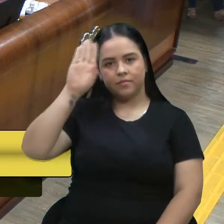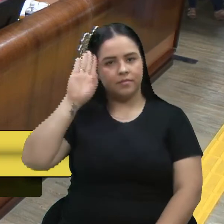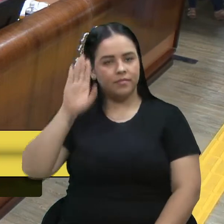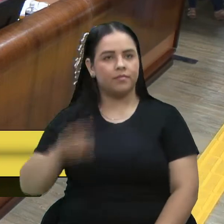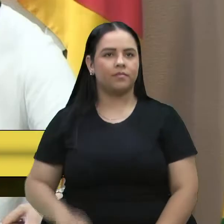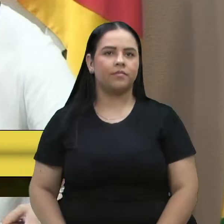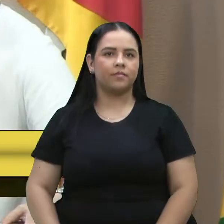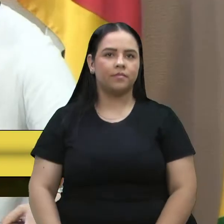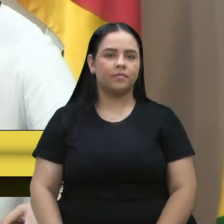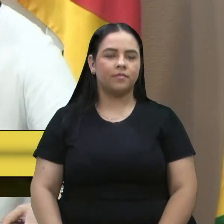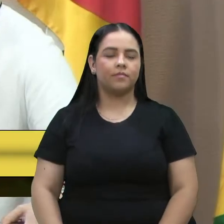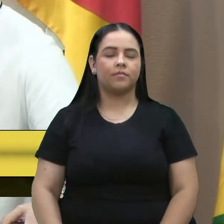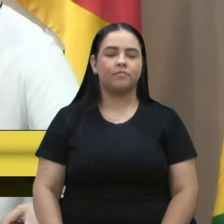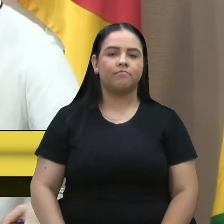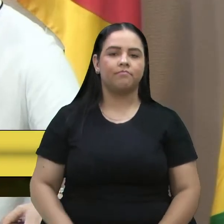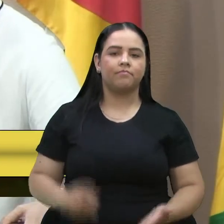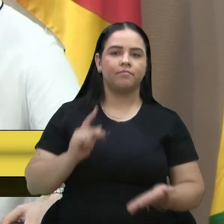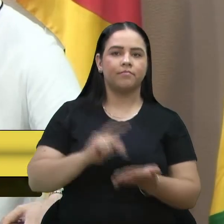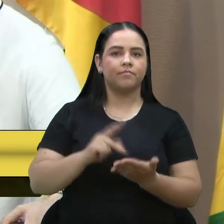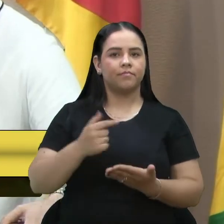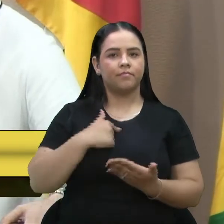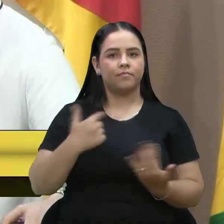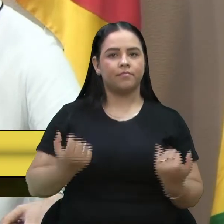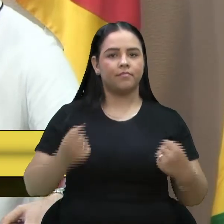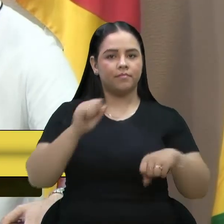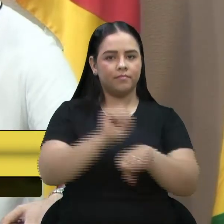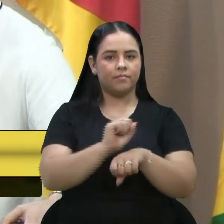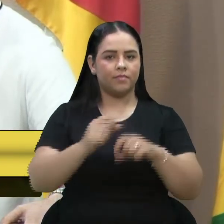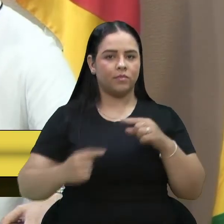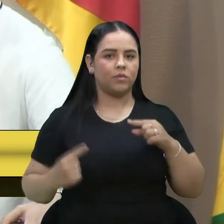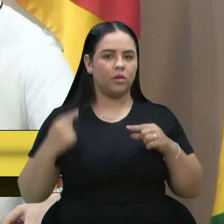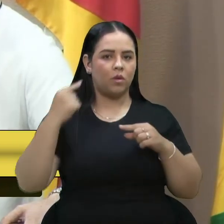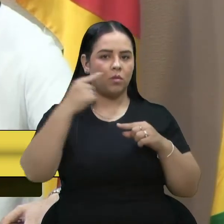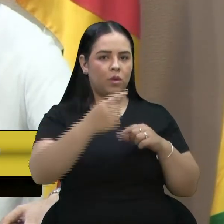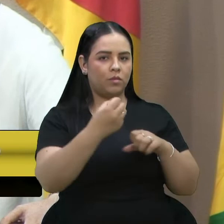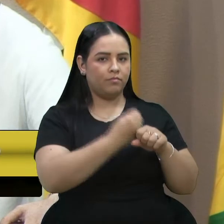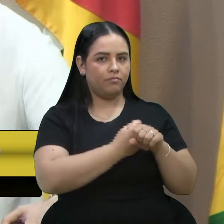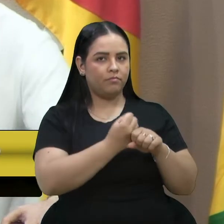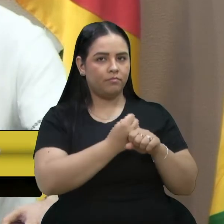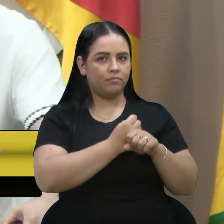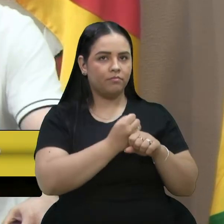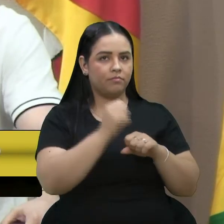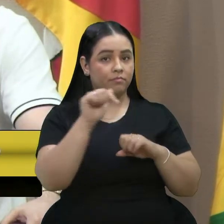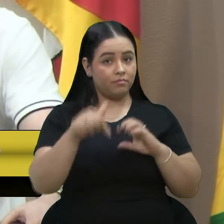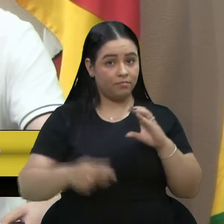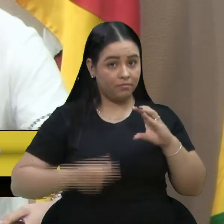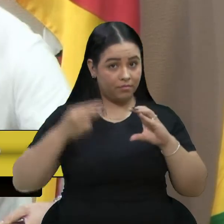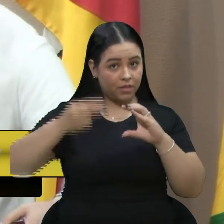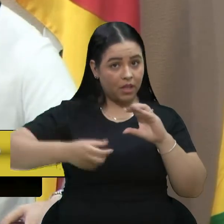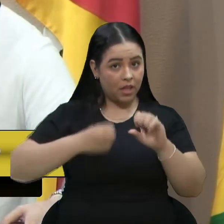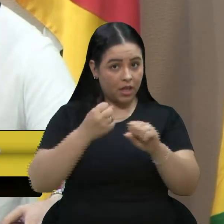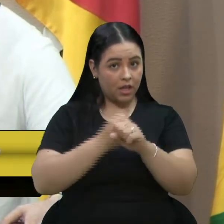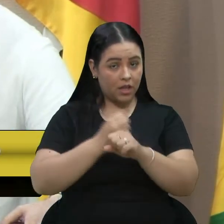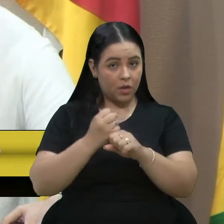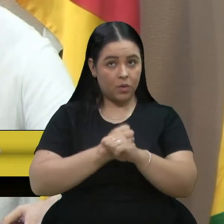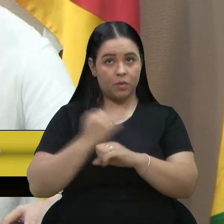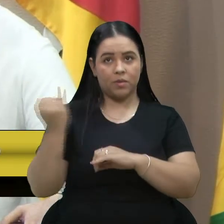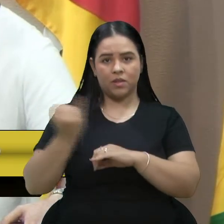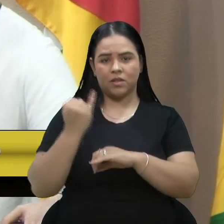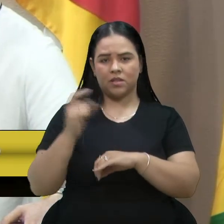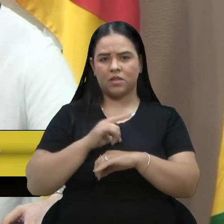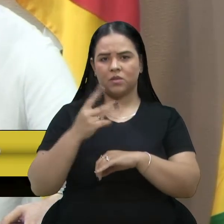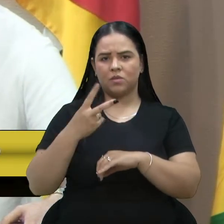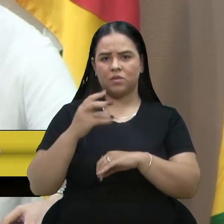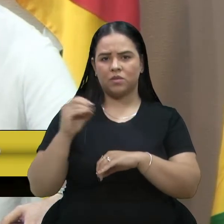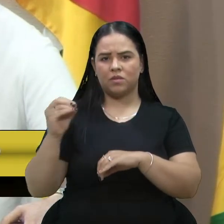coração mesmo só espero que o ano que vem essa casa um ano importante um ano de 200 anos